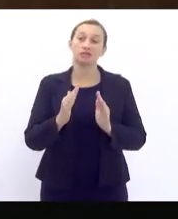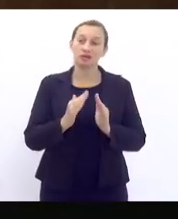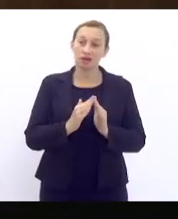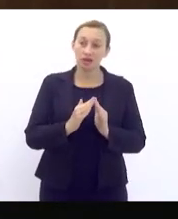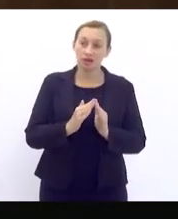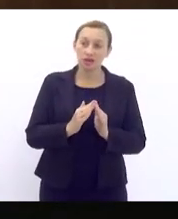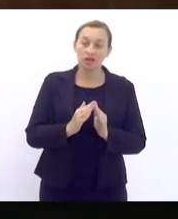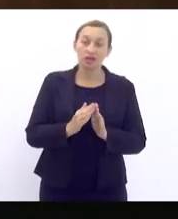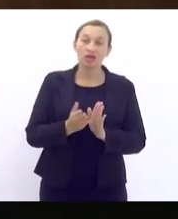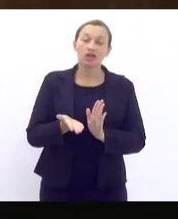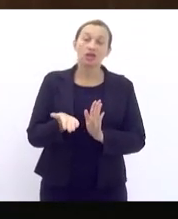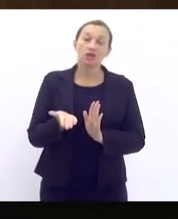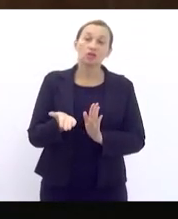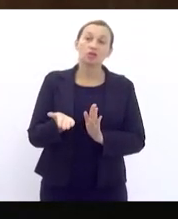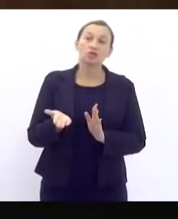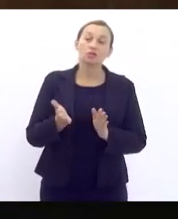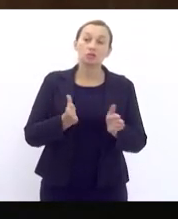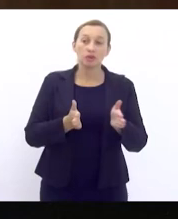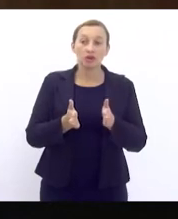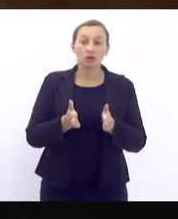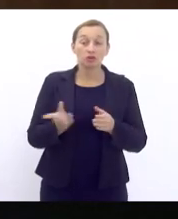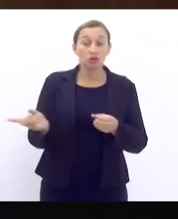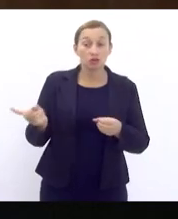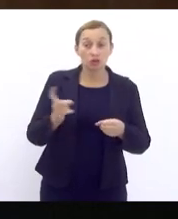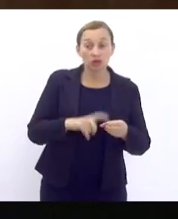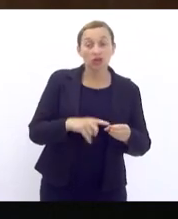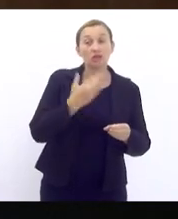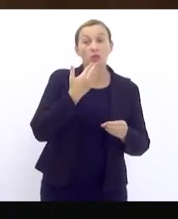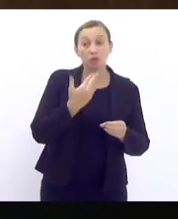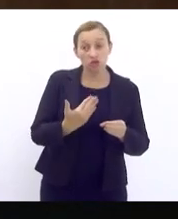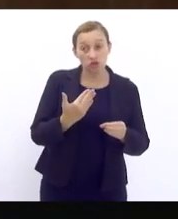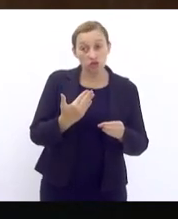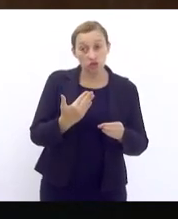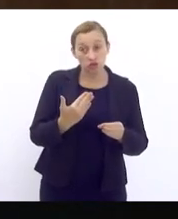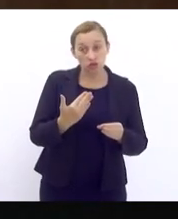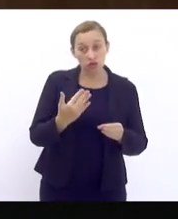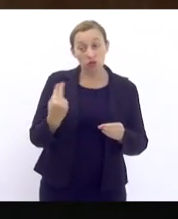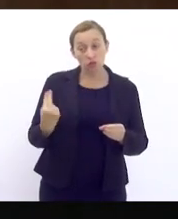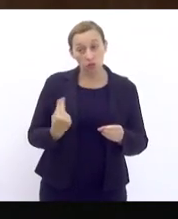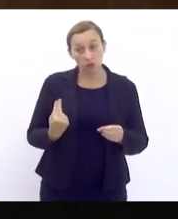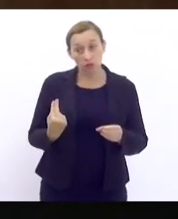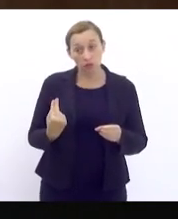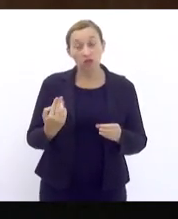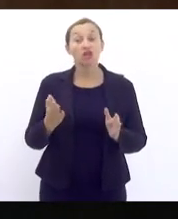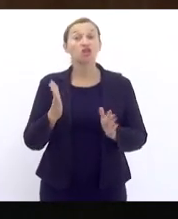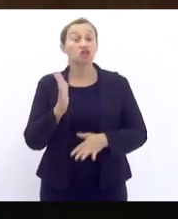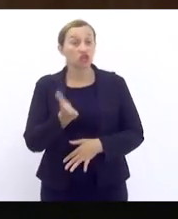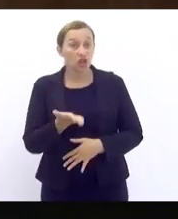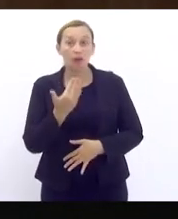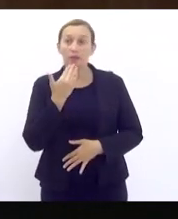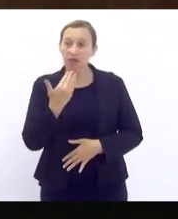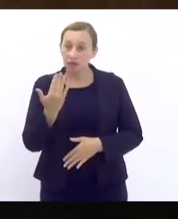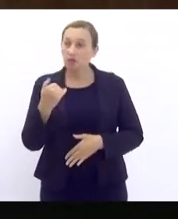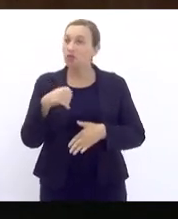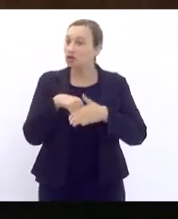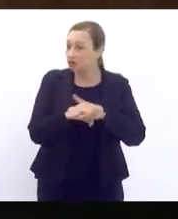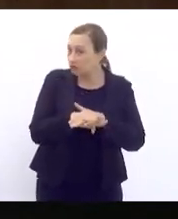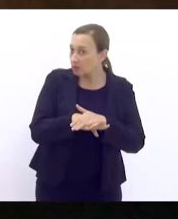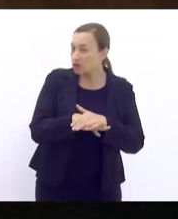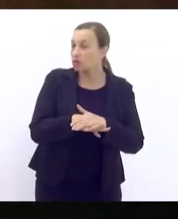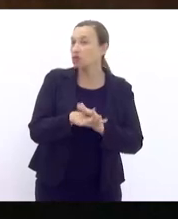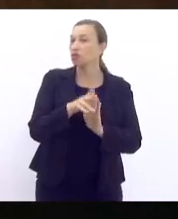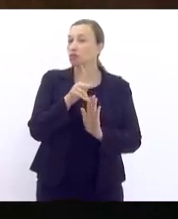na época que voltasse eu pediria com a autoria. já pediu o arquivamento do